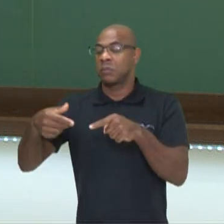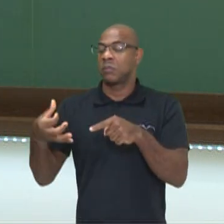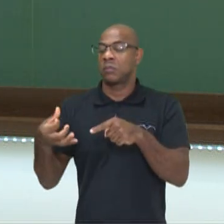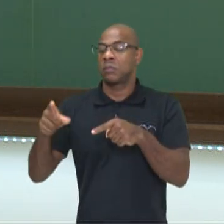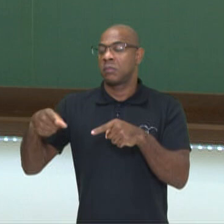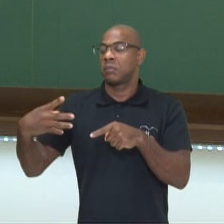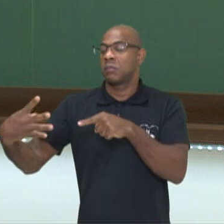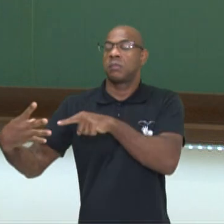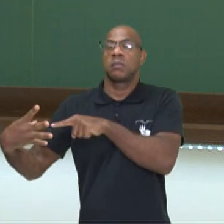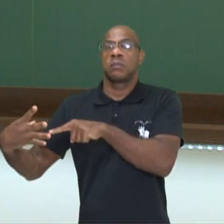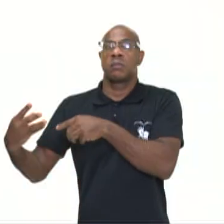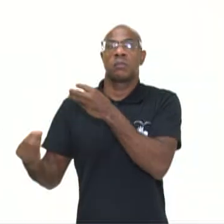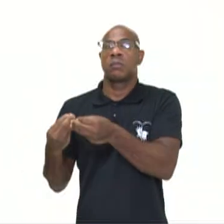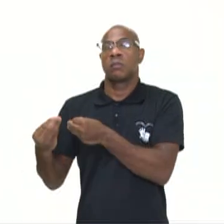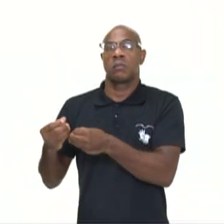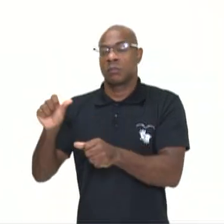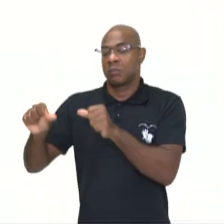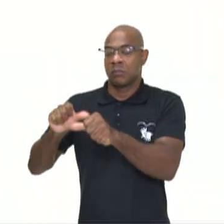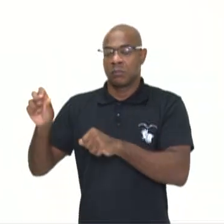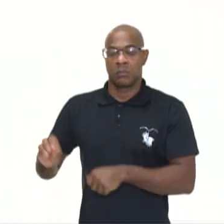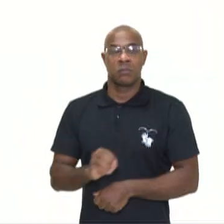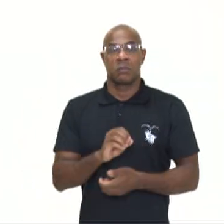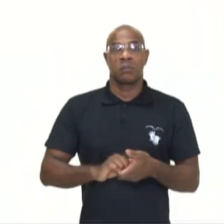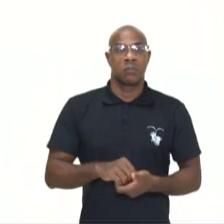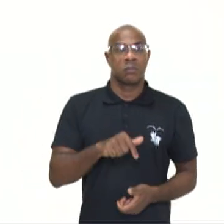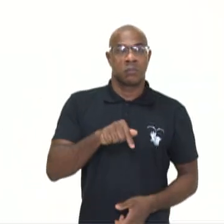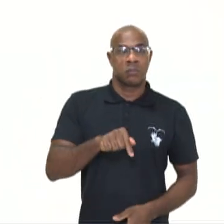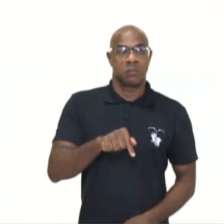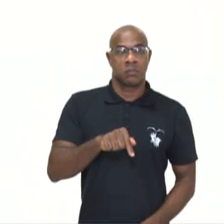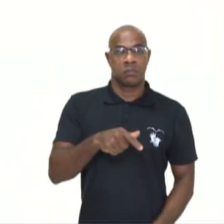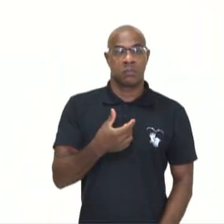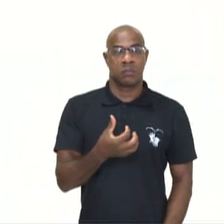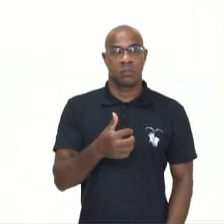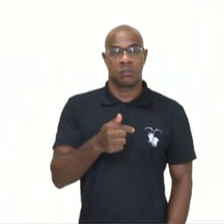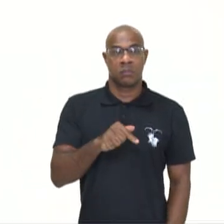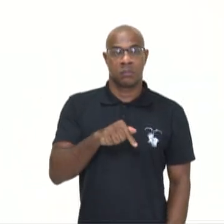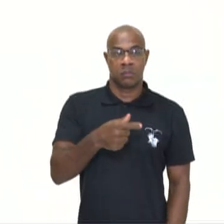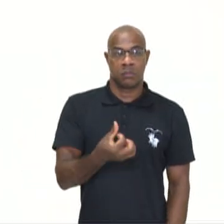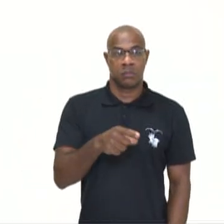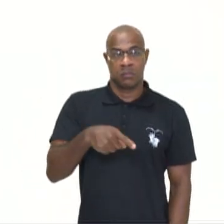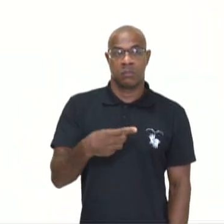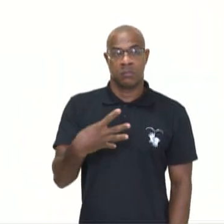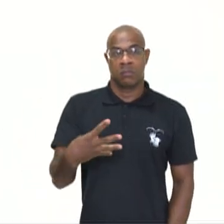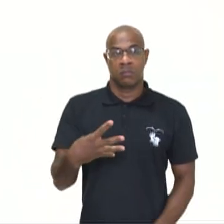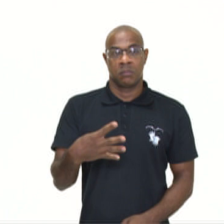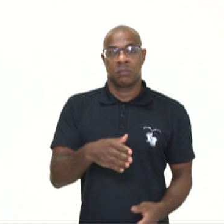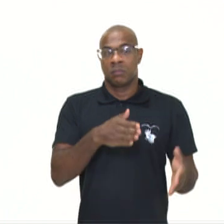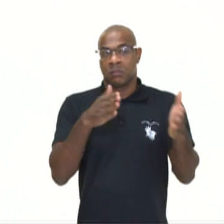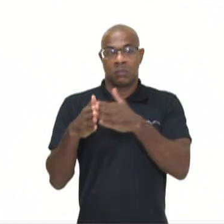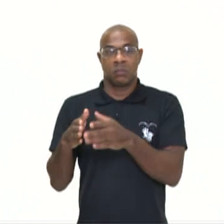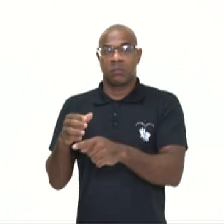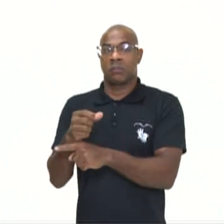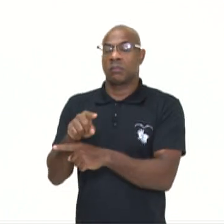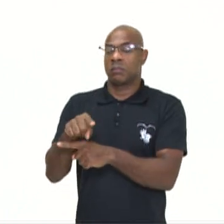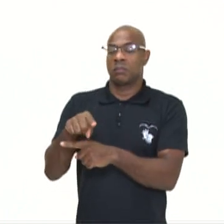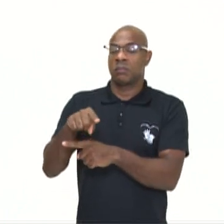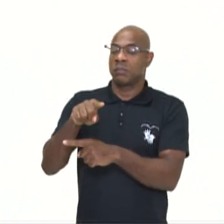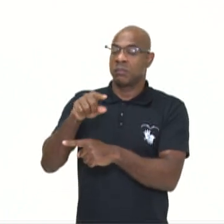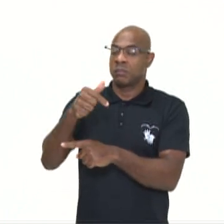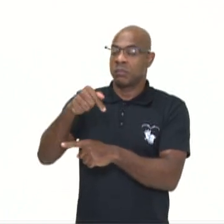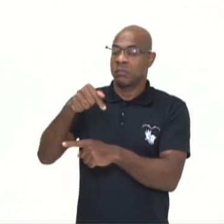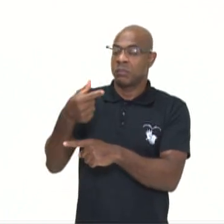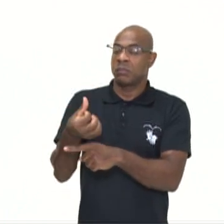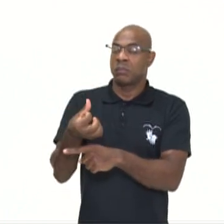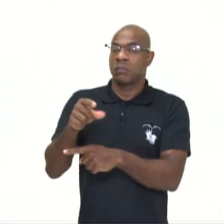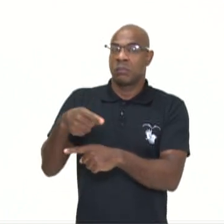pode ser calculada da seguinte maneira. 76,4% é o quê? 76,4 sobre 100. Como é que eu